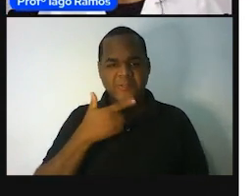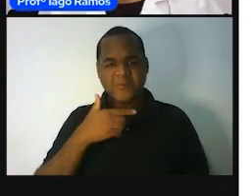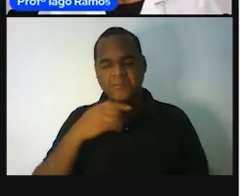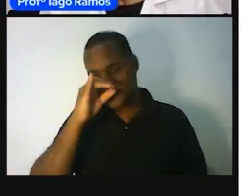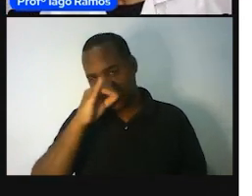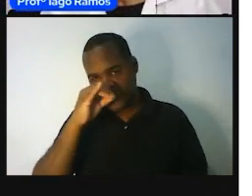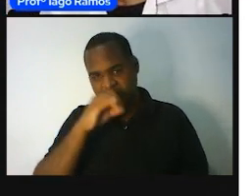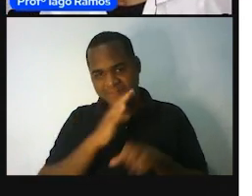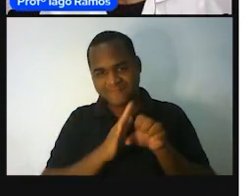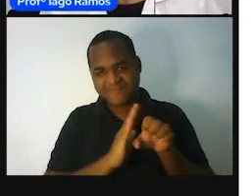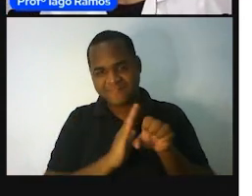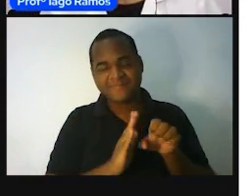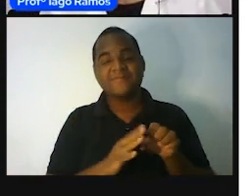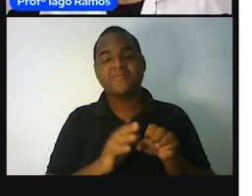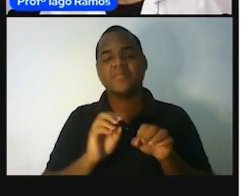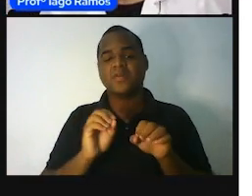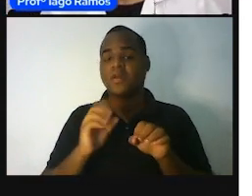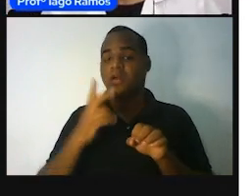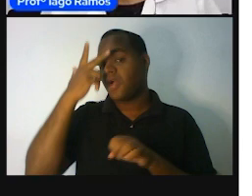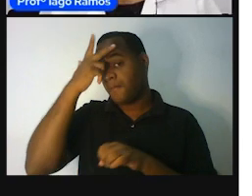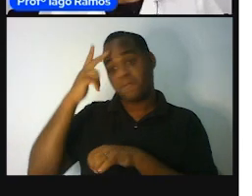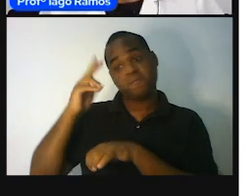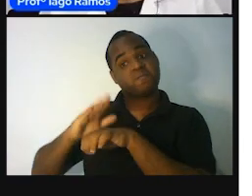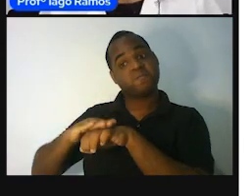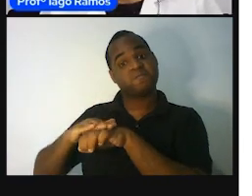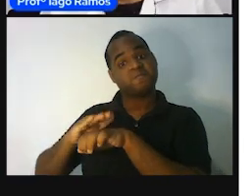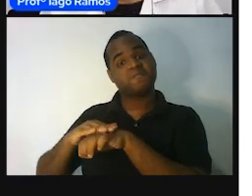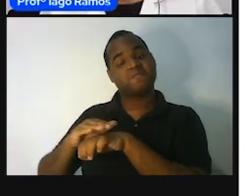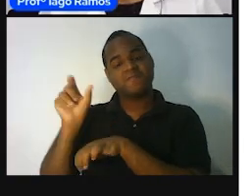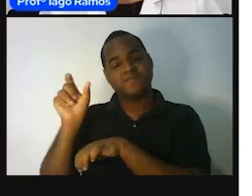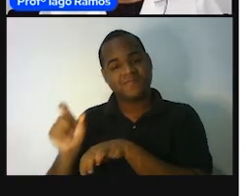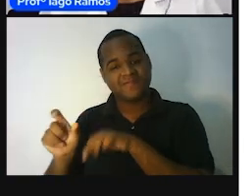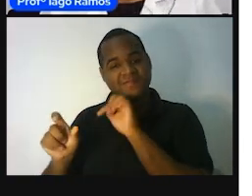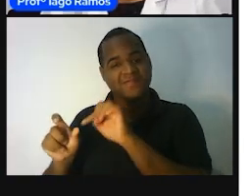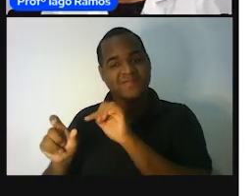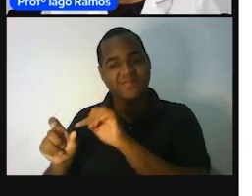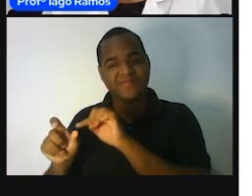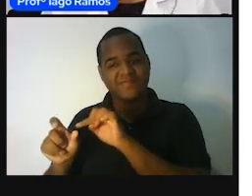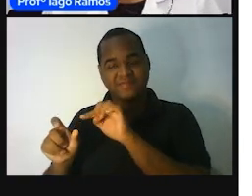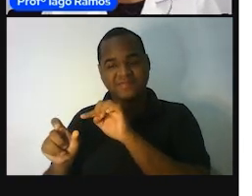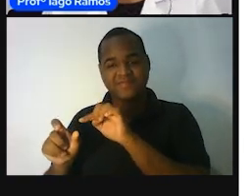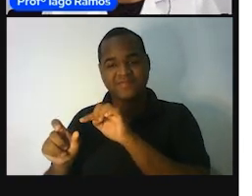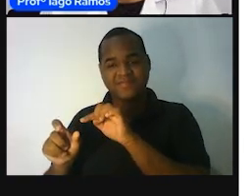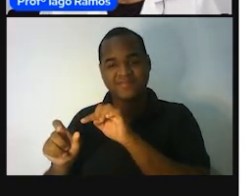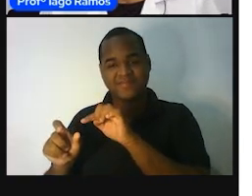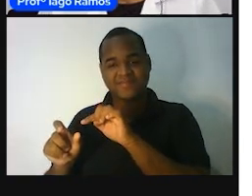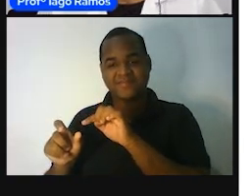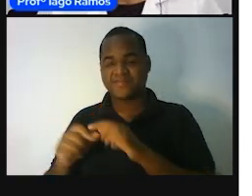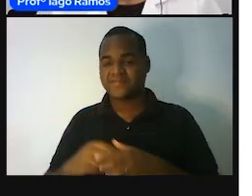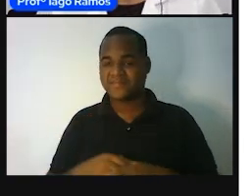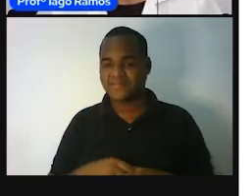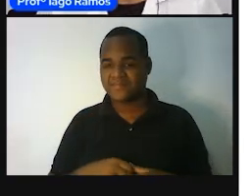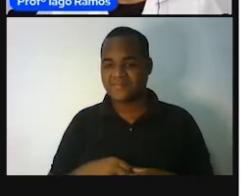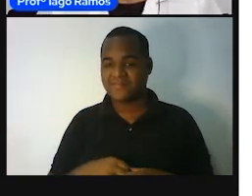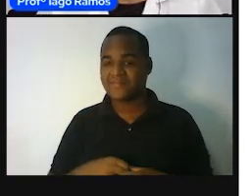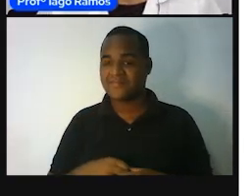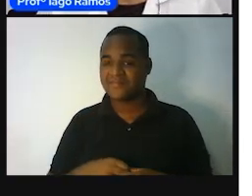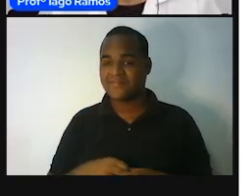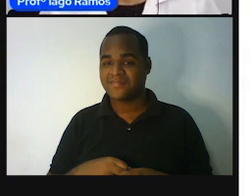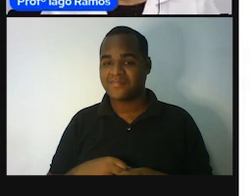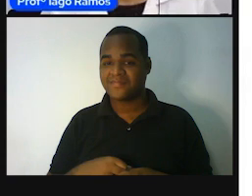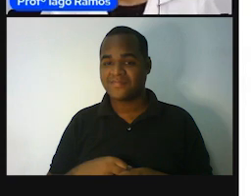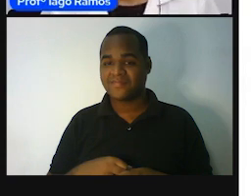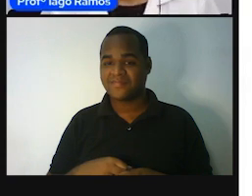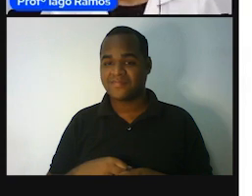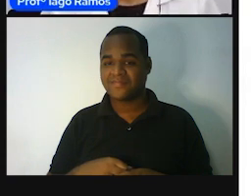a pessoa, a pessoa, quem vai me fornecer isso, pode me